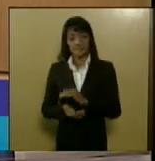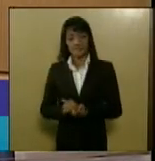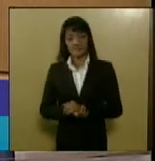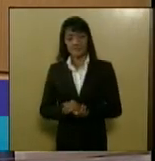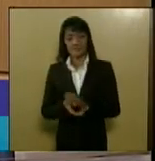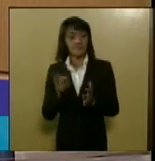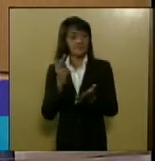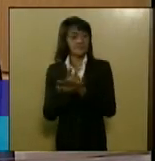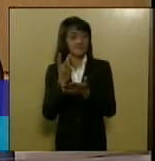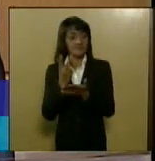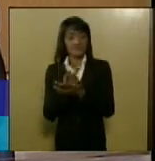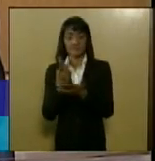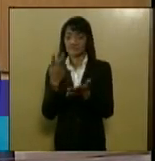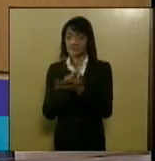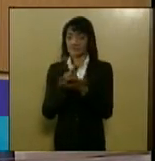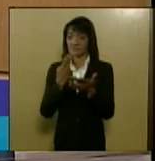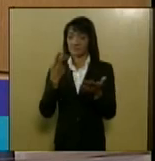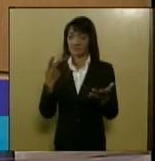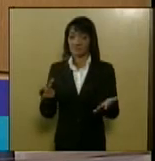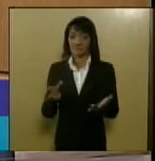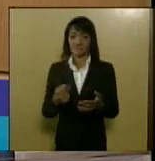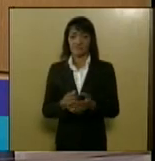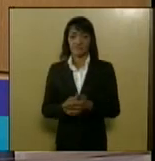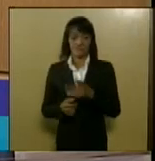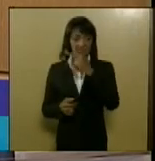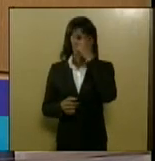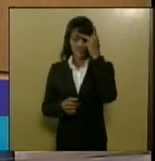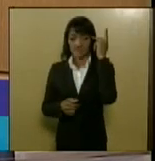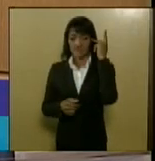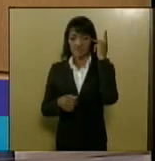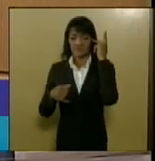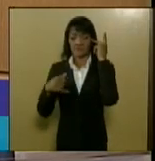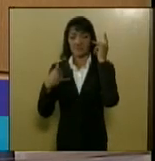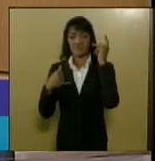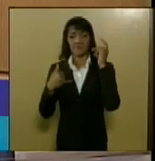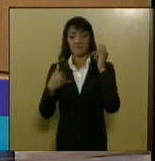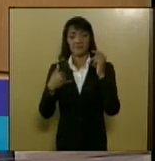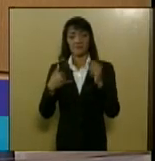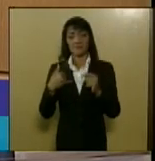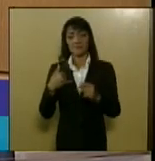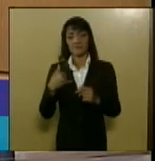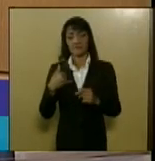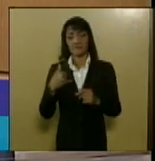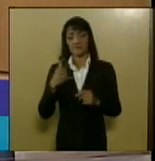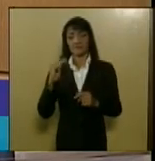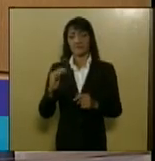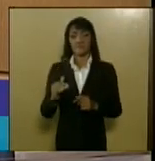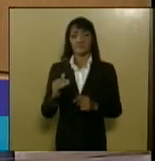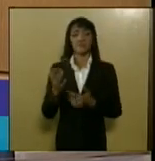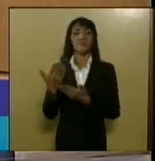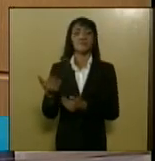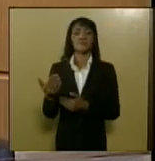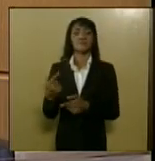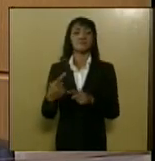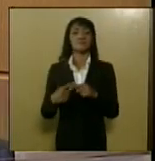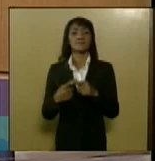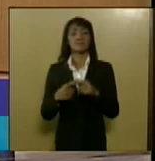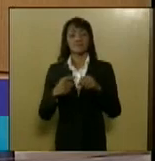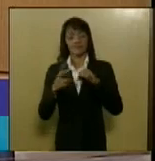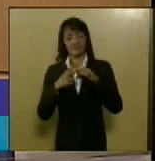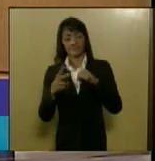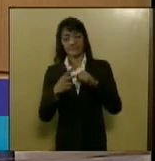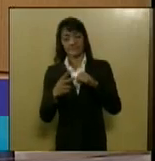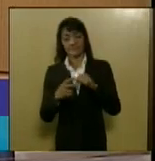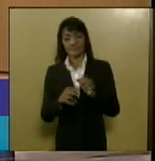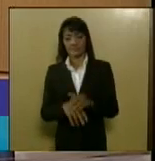infarto miocárdio em gente de faixa etária mais baixa é comum por causa do cigarro o